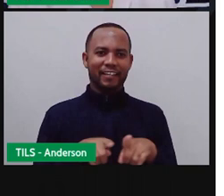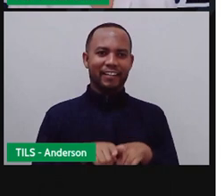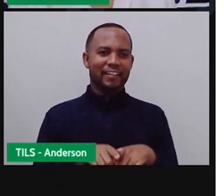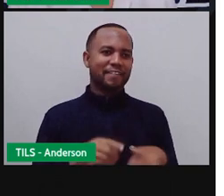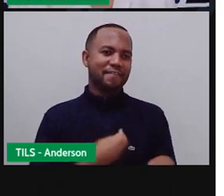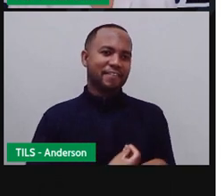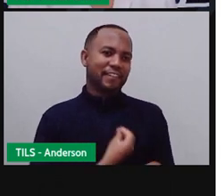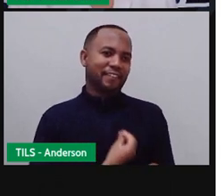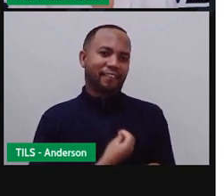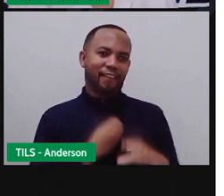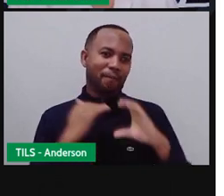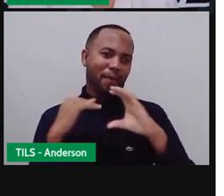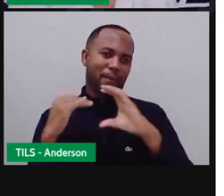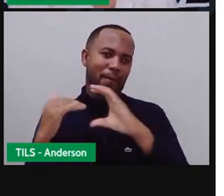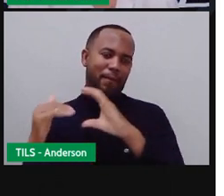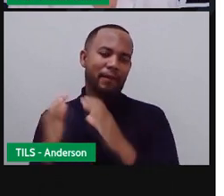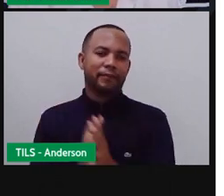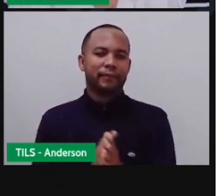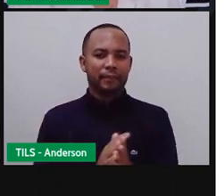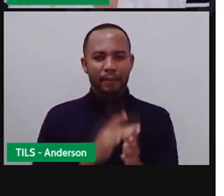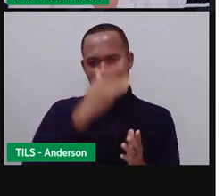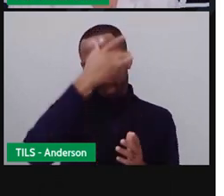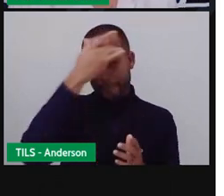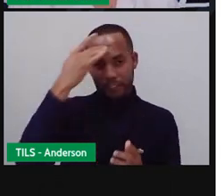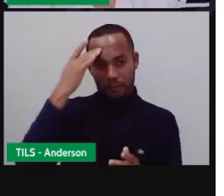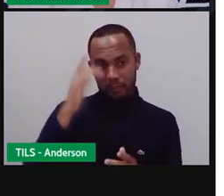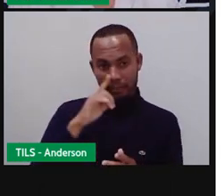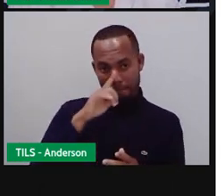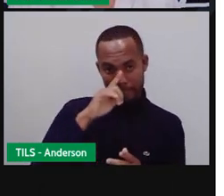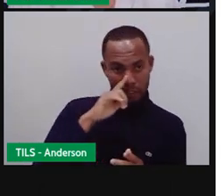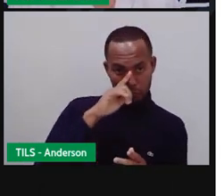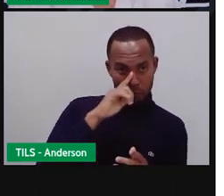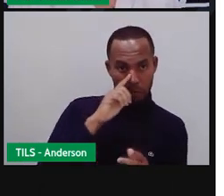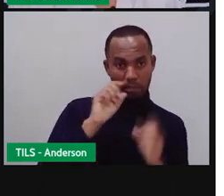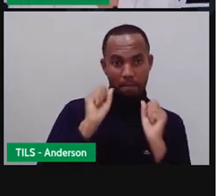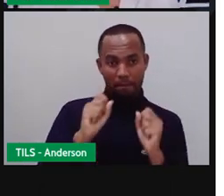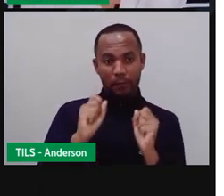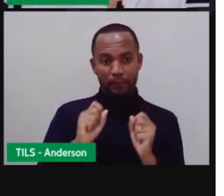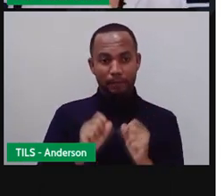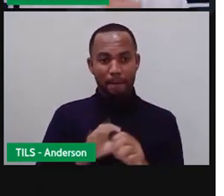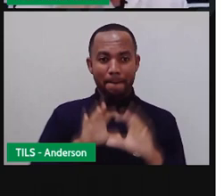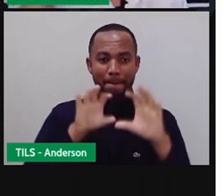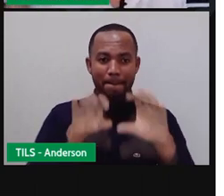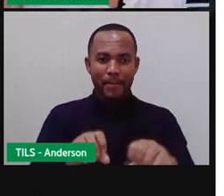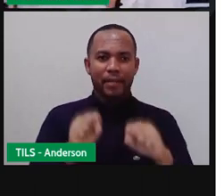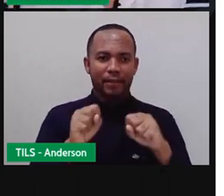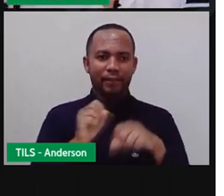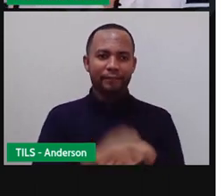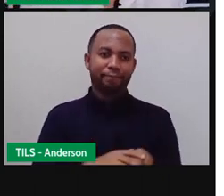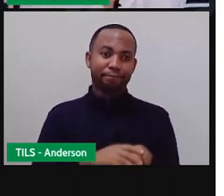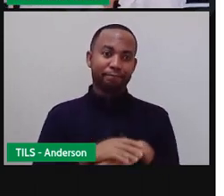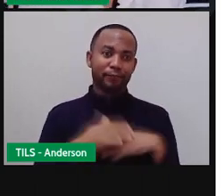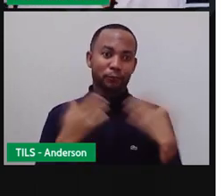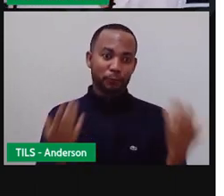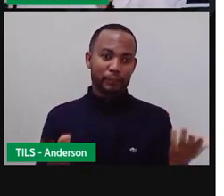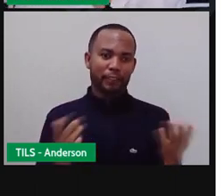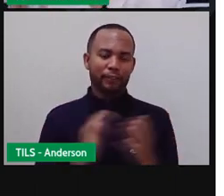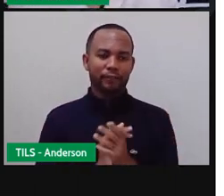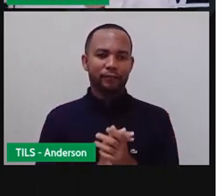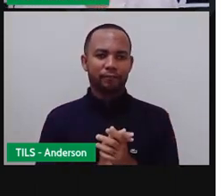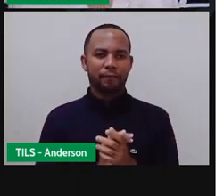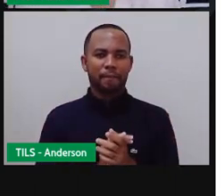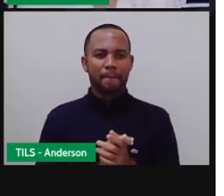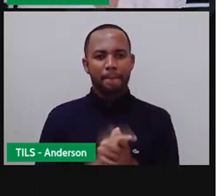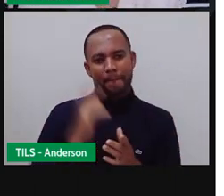rotinas na rede. Criminosos podem estar só esperando para poder atacar. E aí você consegue estabelecer a rotina. Olha, pro